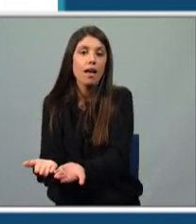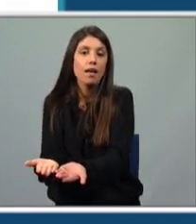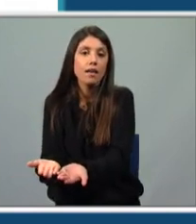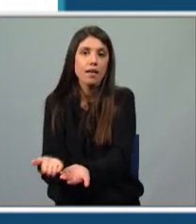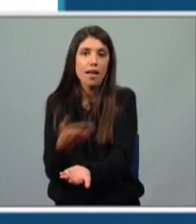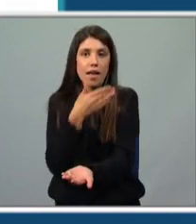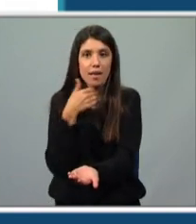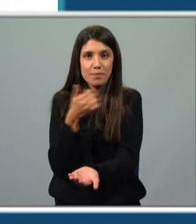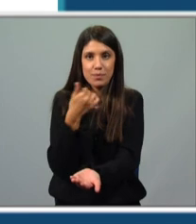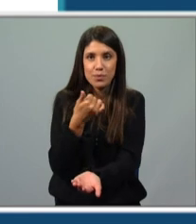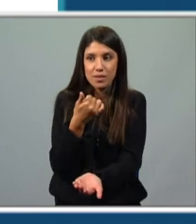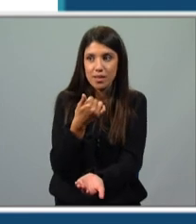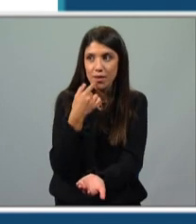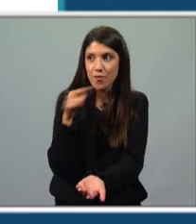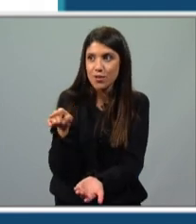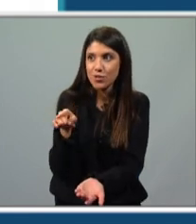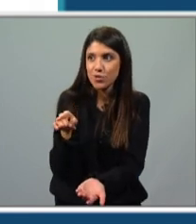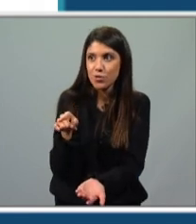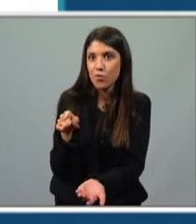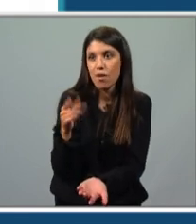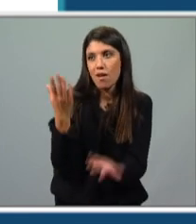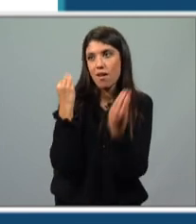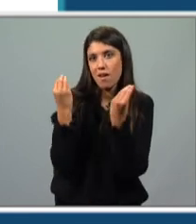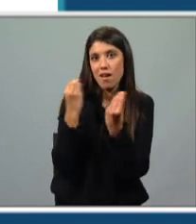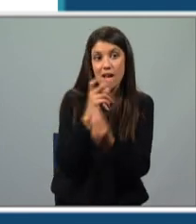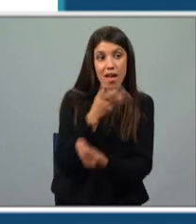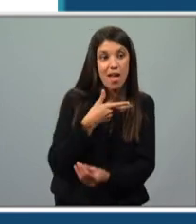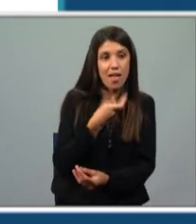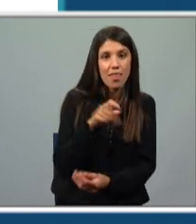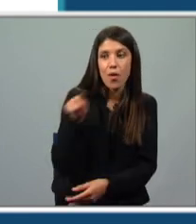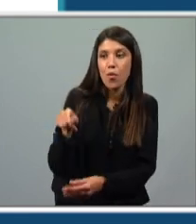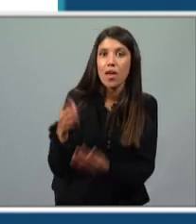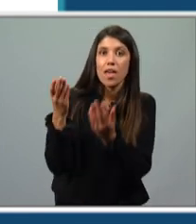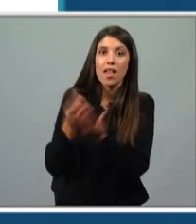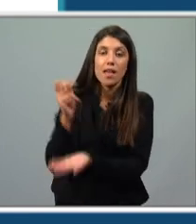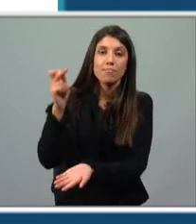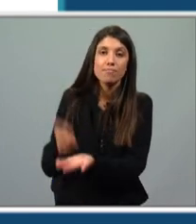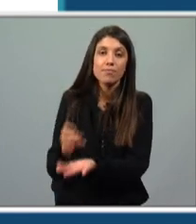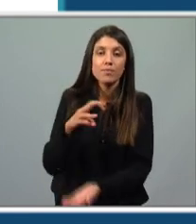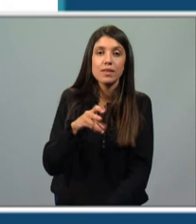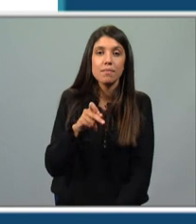bonito presente. Foste tu, não me digas. Mas, olha, Adão, foi ele que deixou cá os mamarrachos.